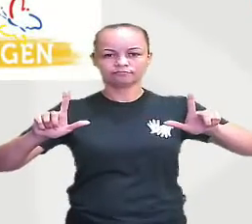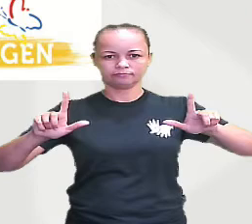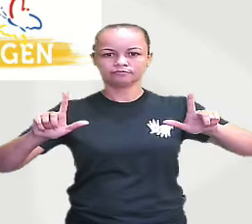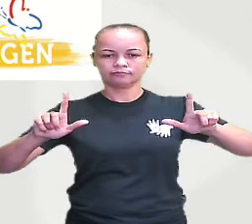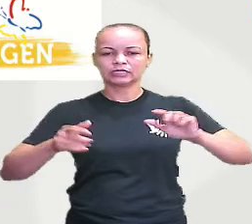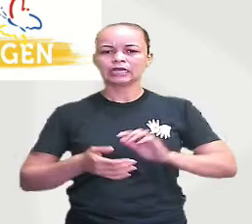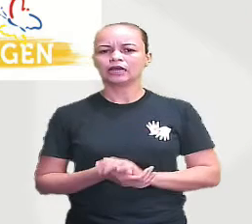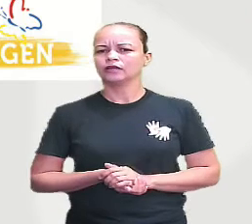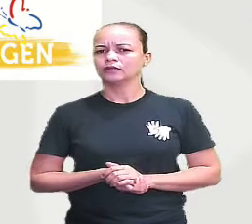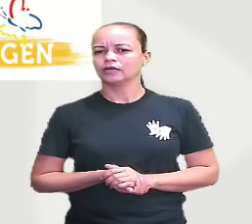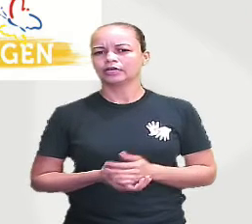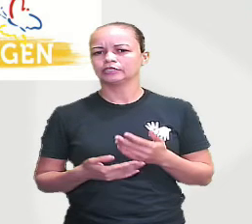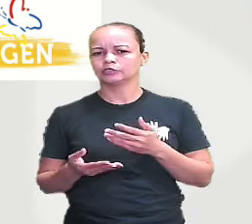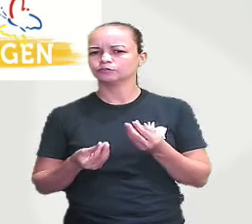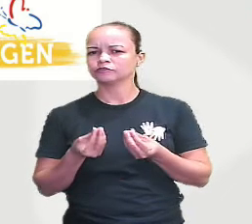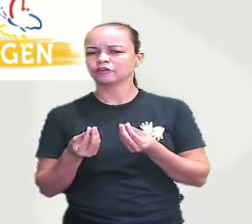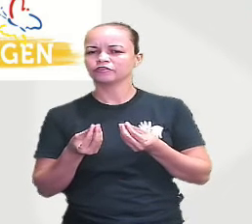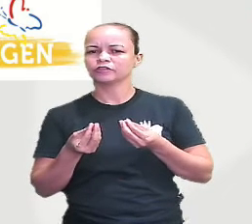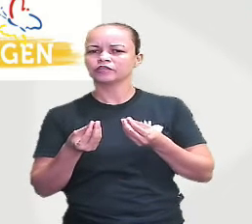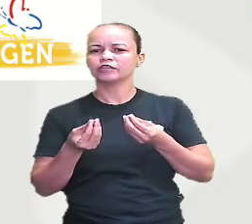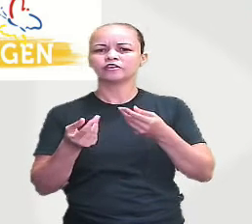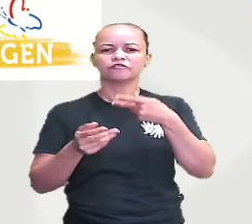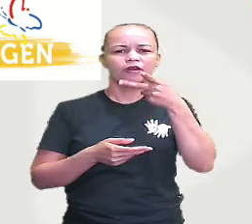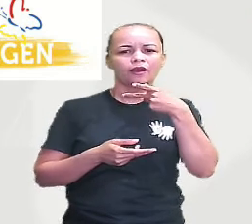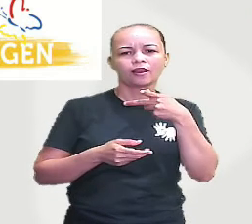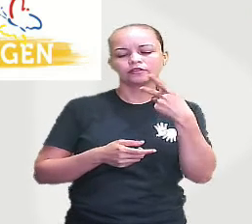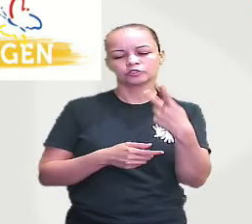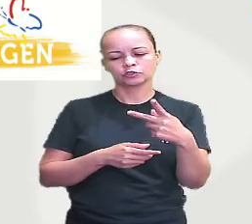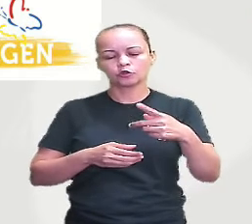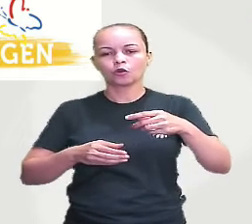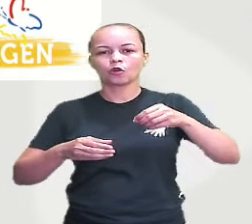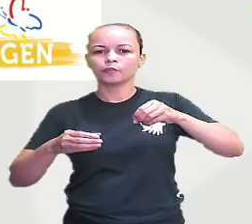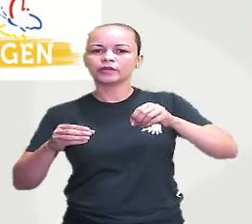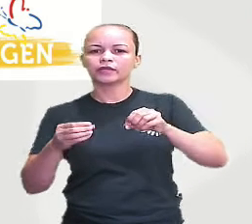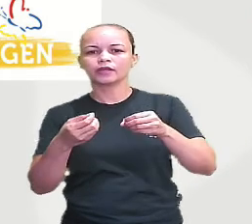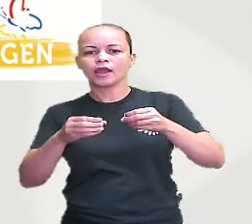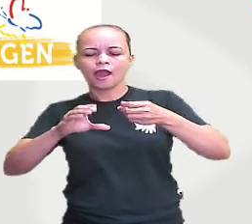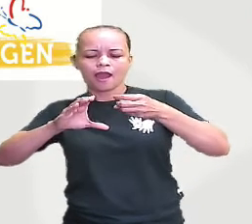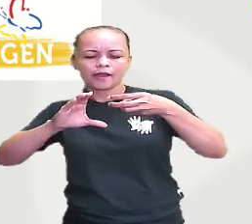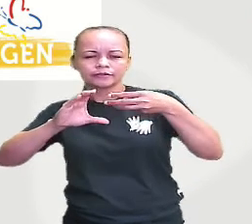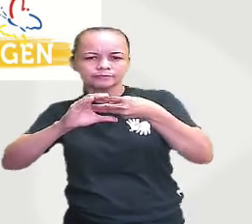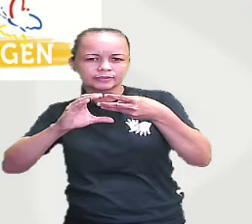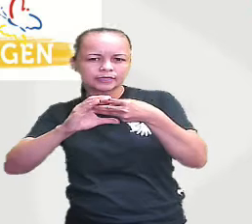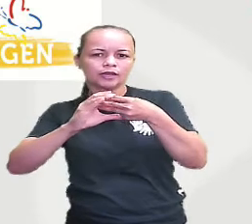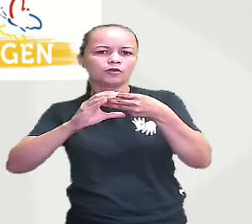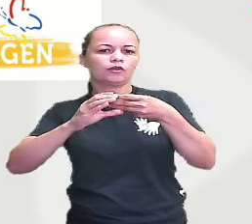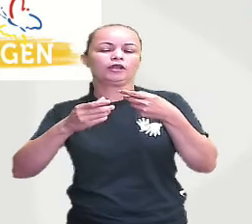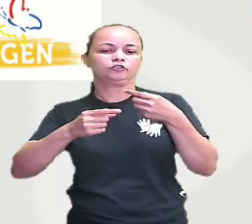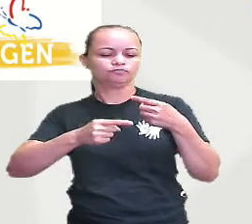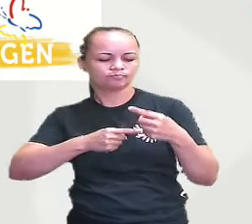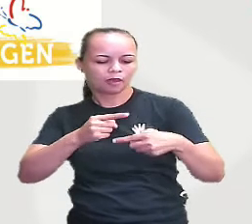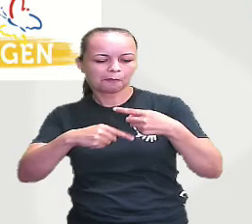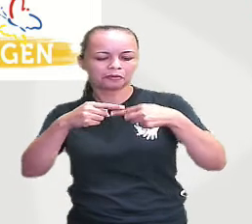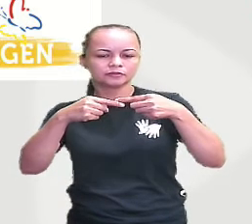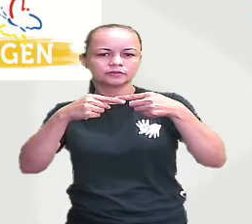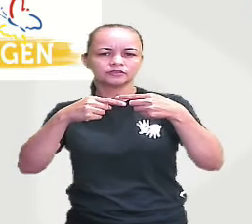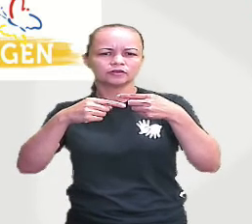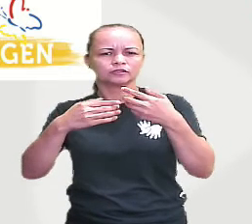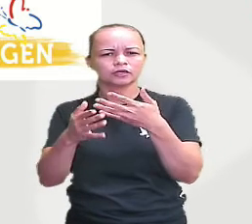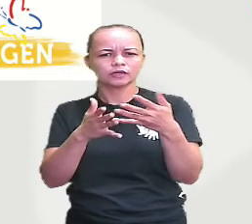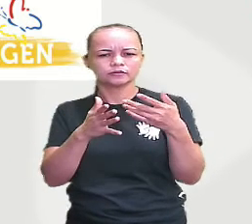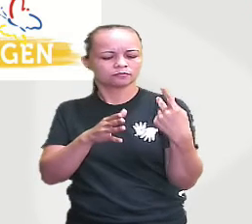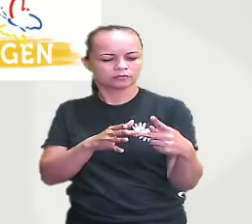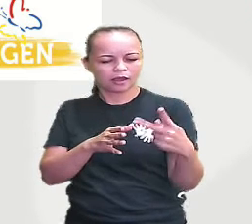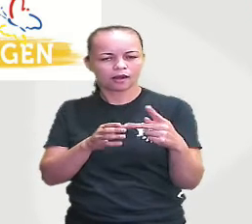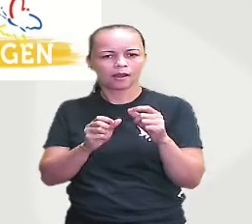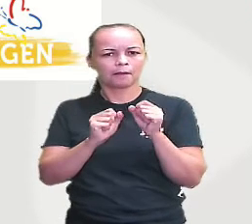E aí, eu não poderia deixar de falar, justamente, das células germinativas. Das células reprodutivas. Das células que a gente pode dizer que